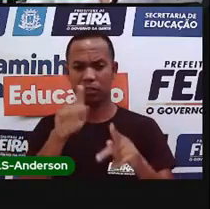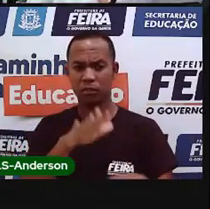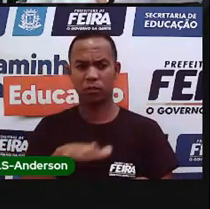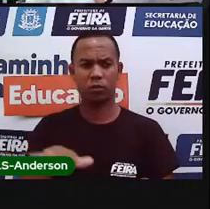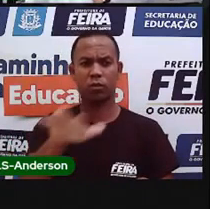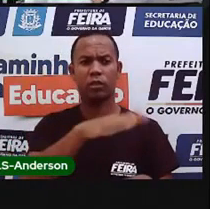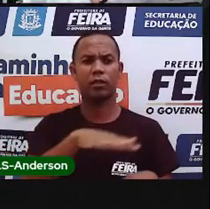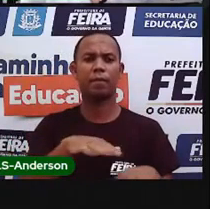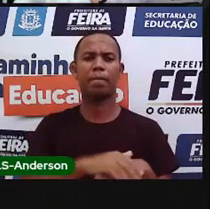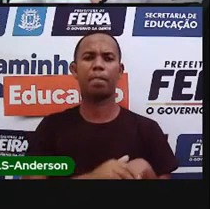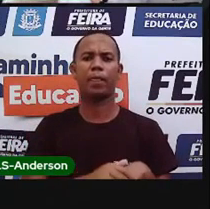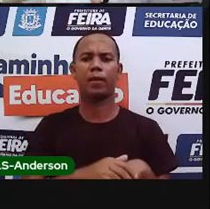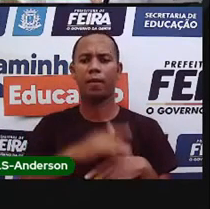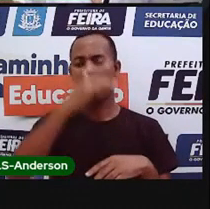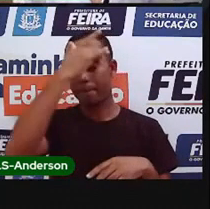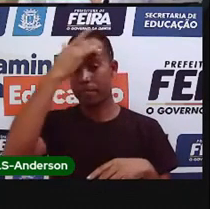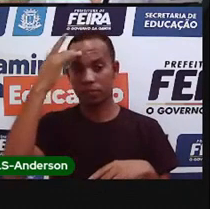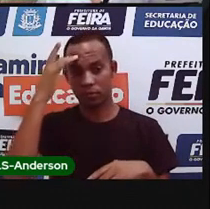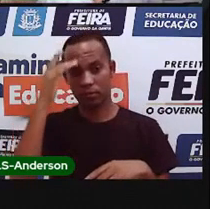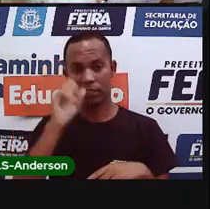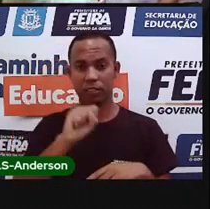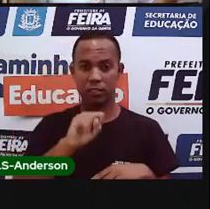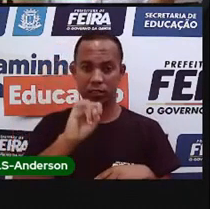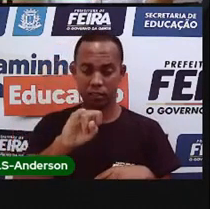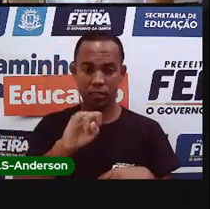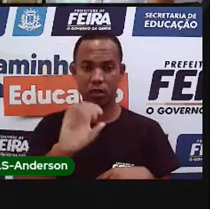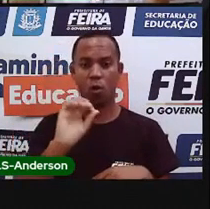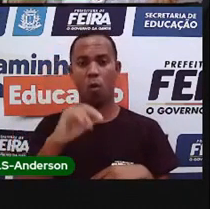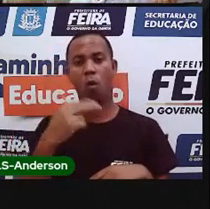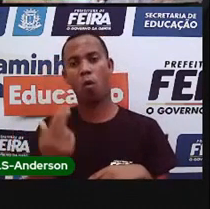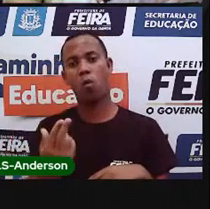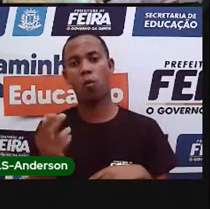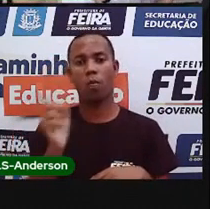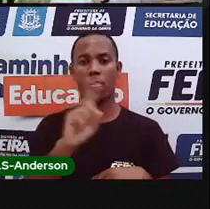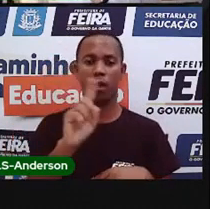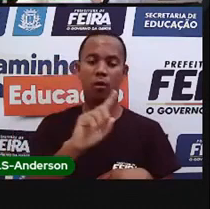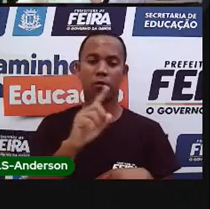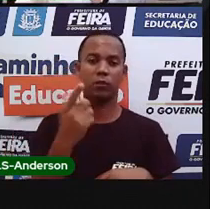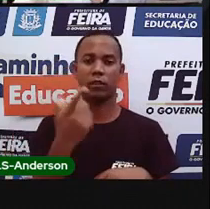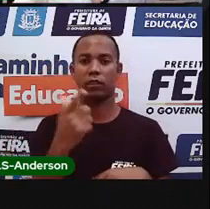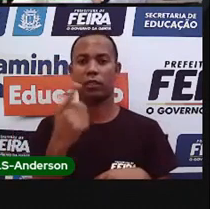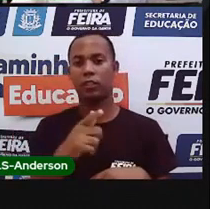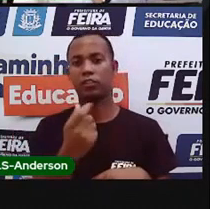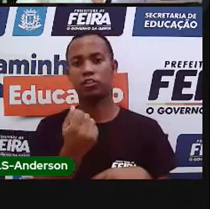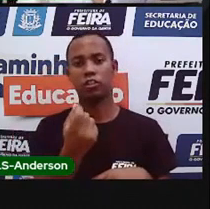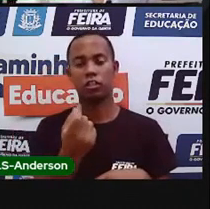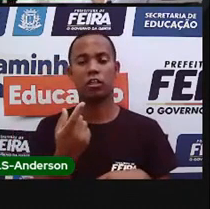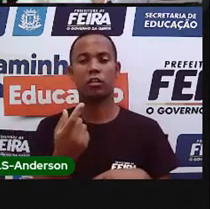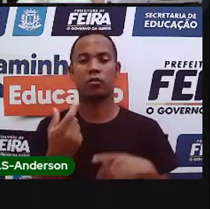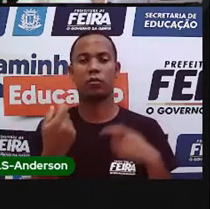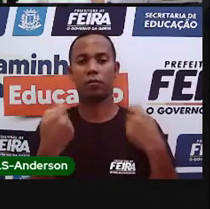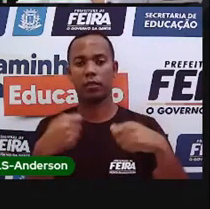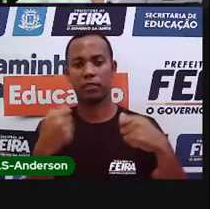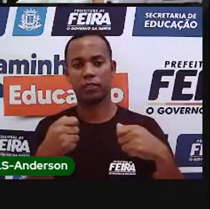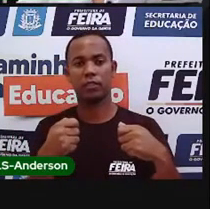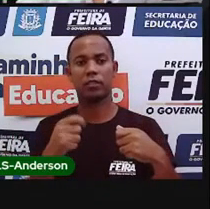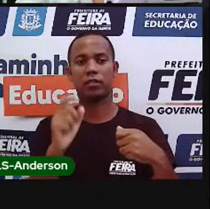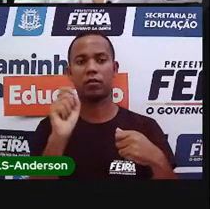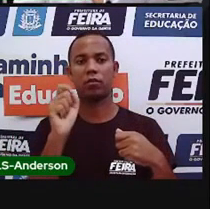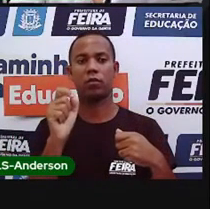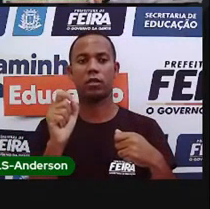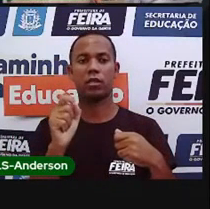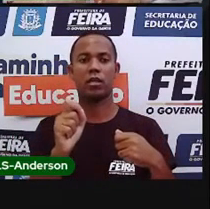essa pessoa, ela tem um poder aquisitivo, seja, se ela tem dinheiro ou se ela não tem. Os serviços públicos,